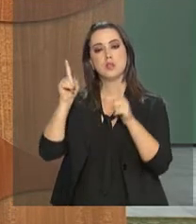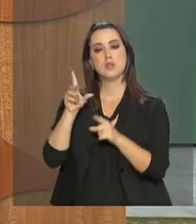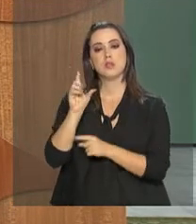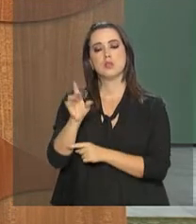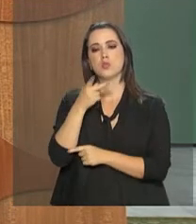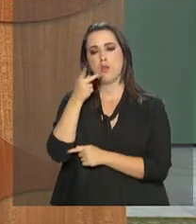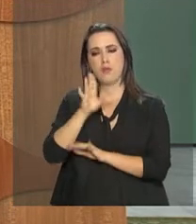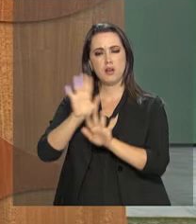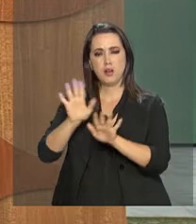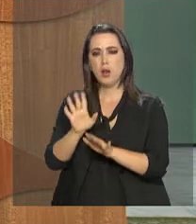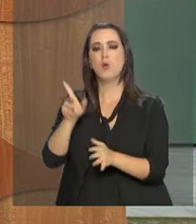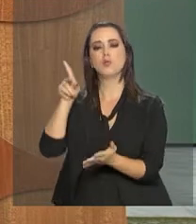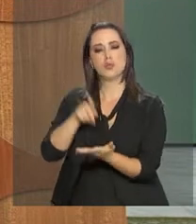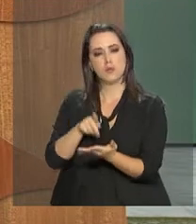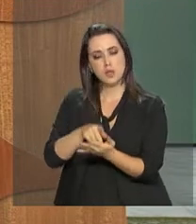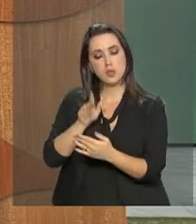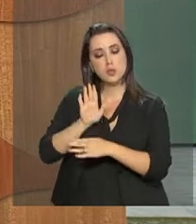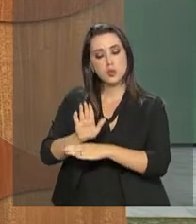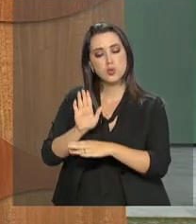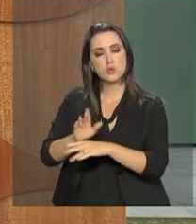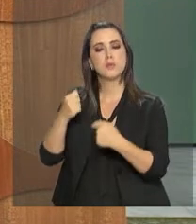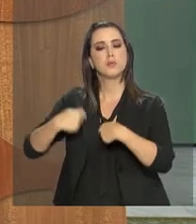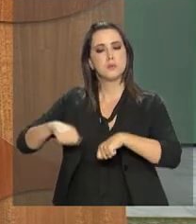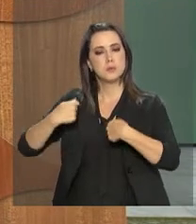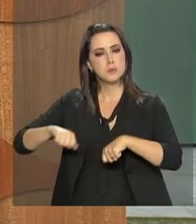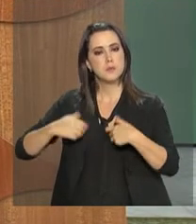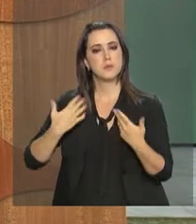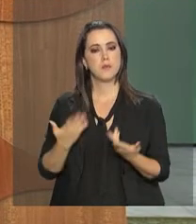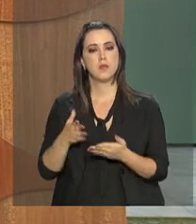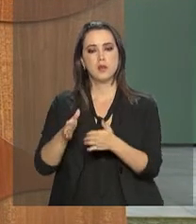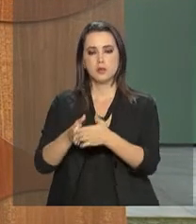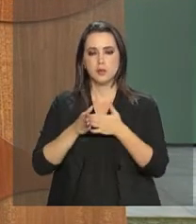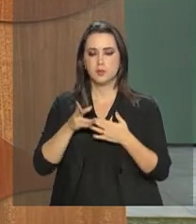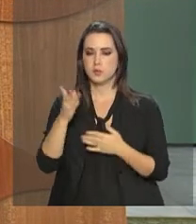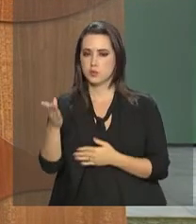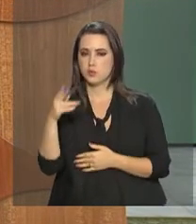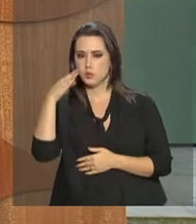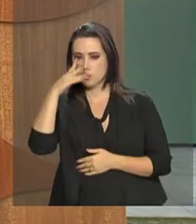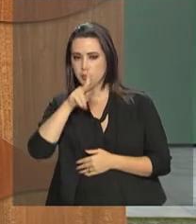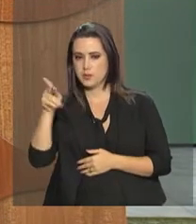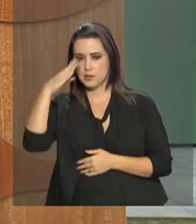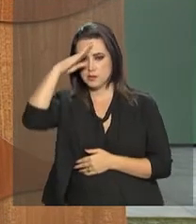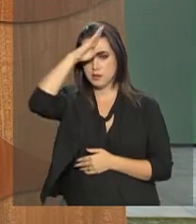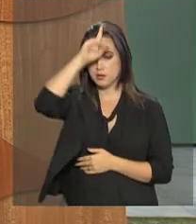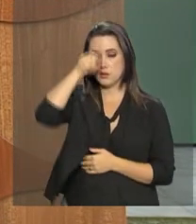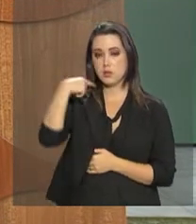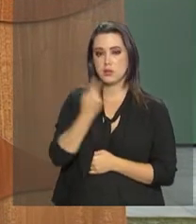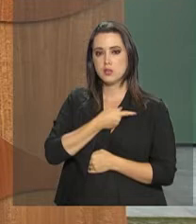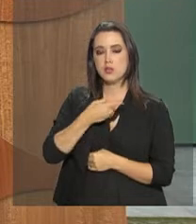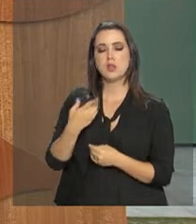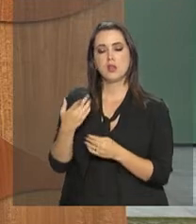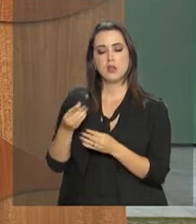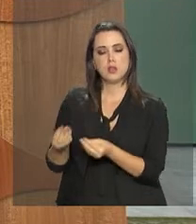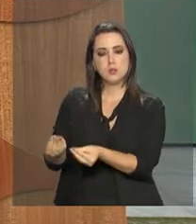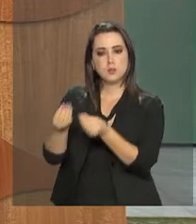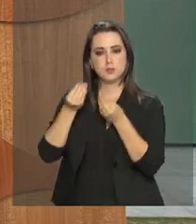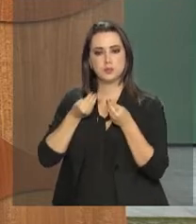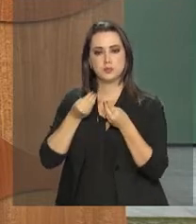colaboração verdadeira. E até pedir, na sua excelência, o presidente eleito, que nos mandasse